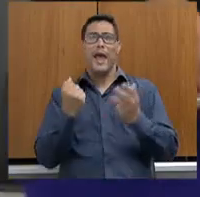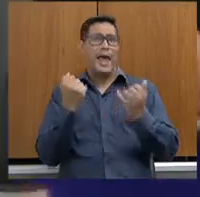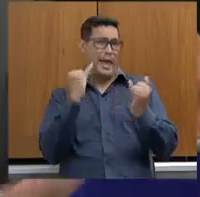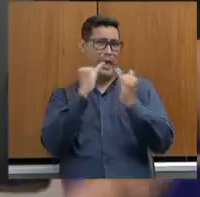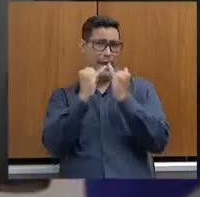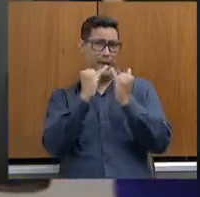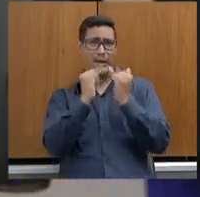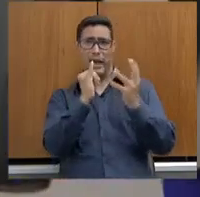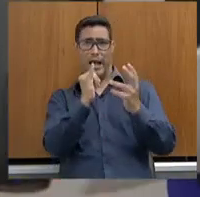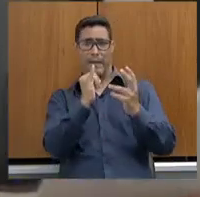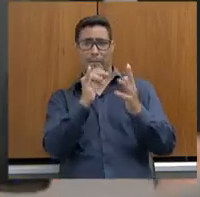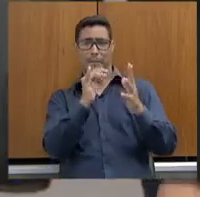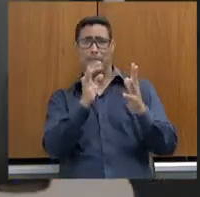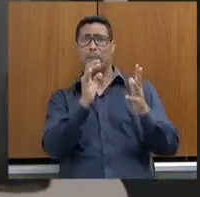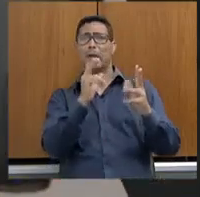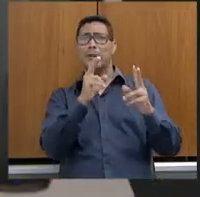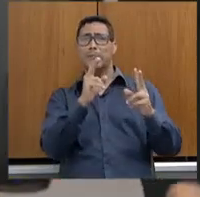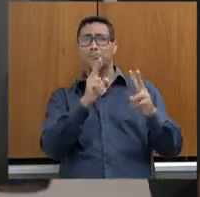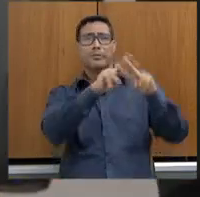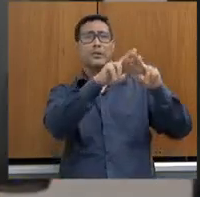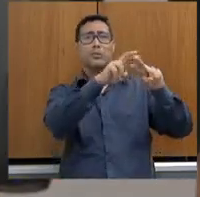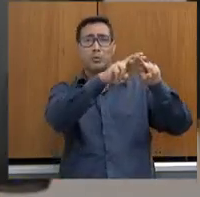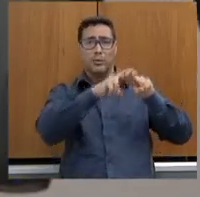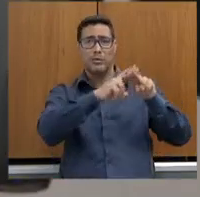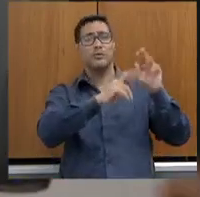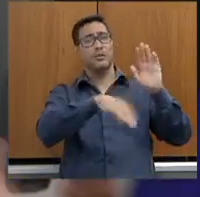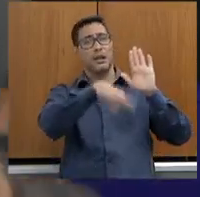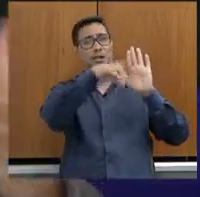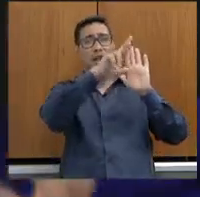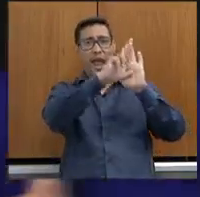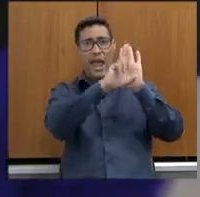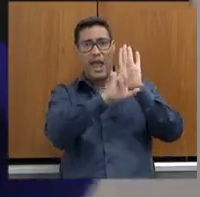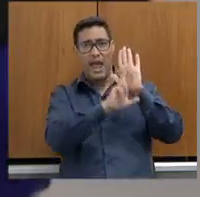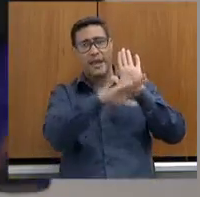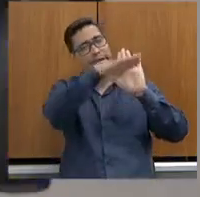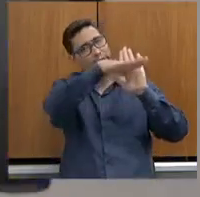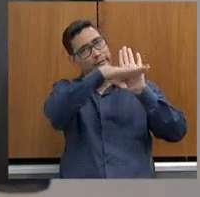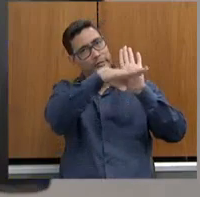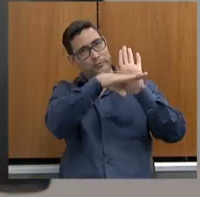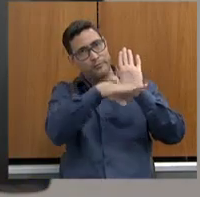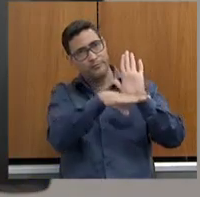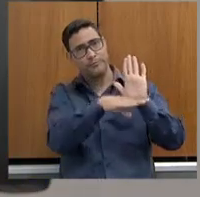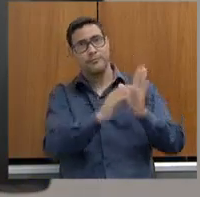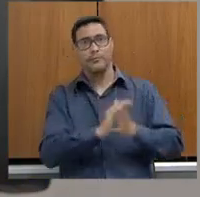aprisionados pelos princípios da administração pública. Vamos colocar nesse sentido.